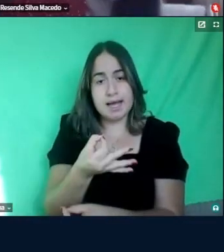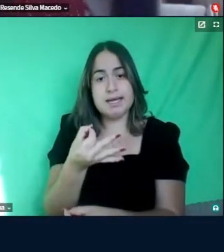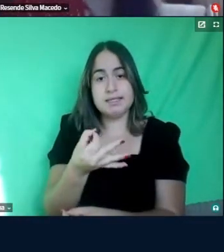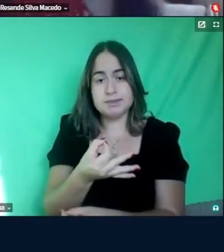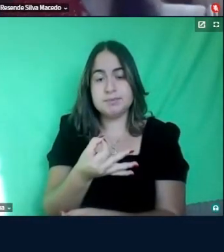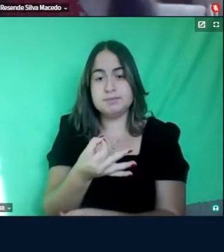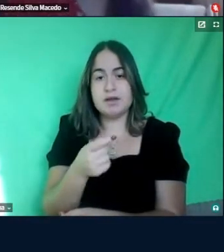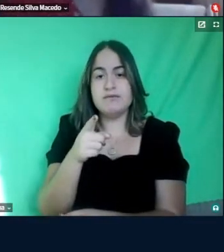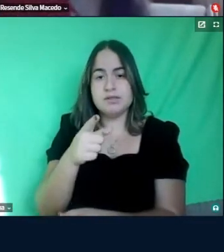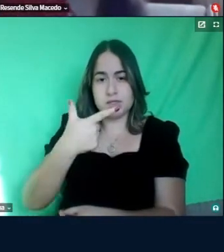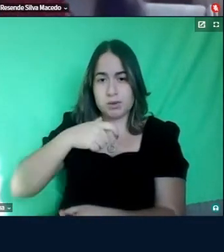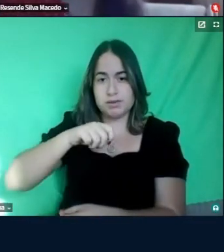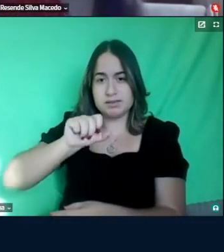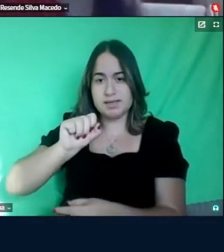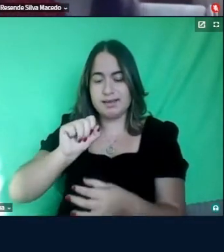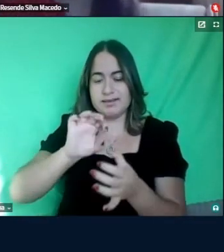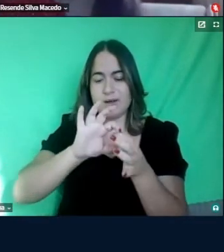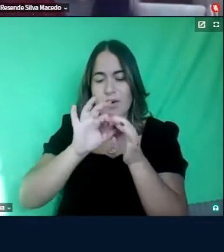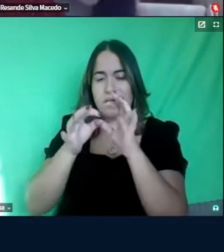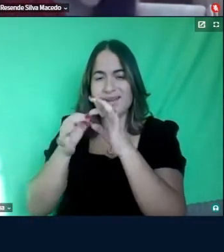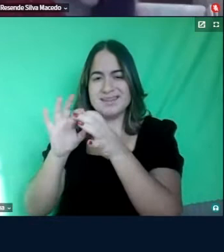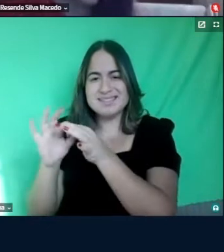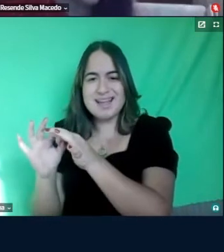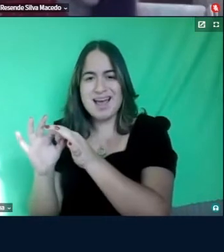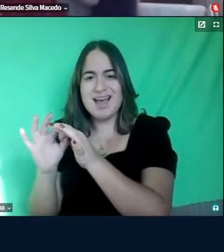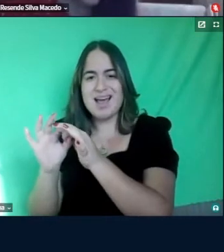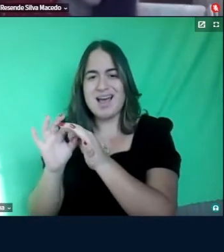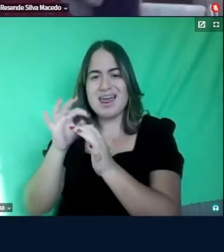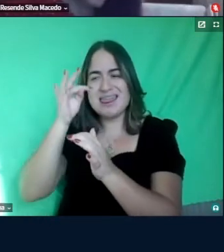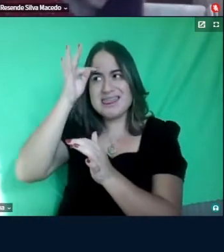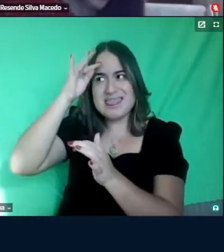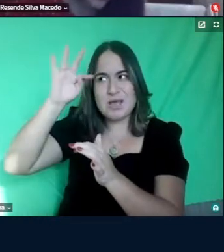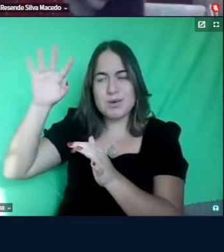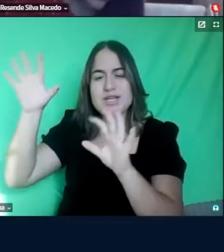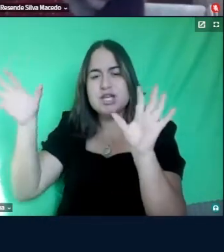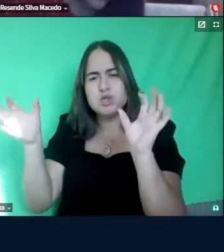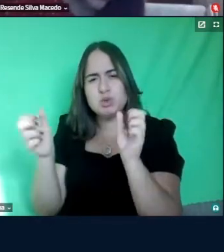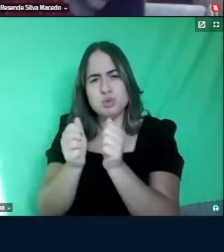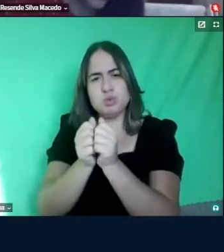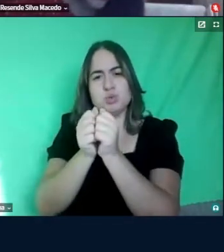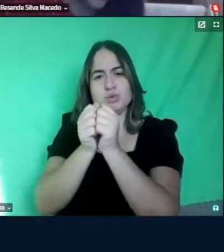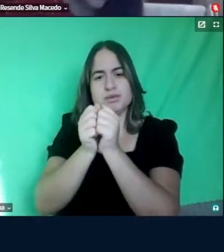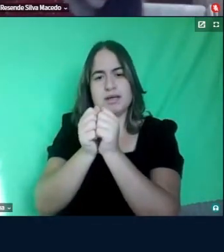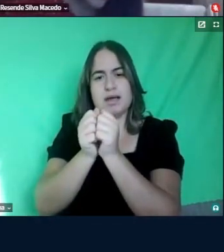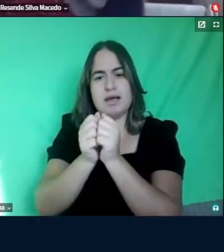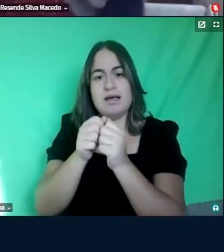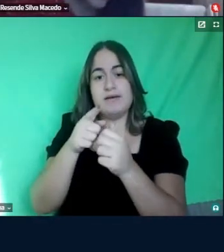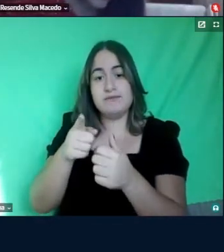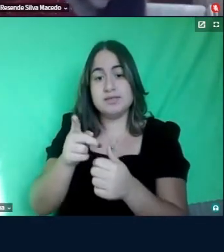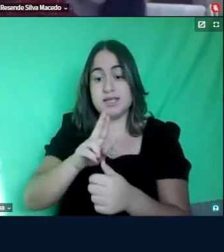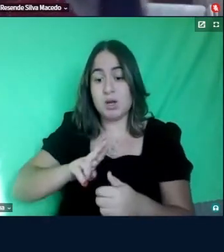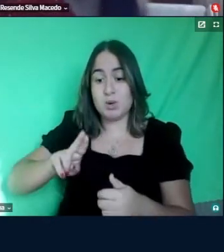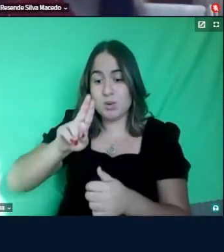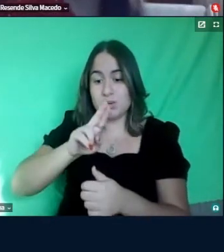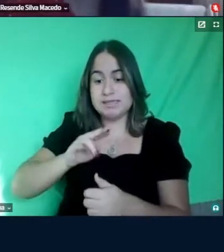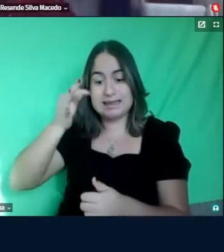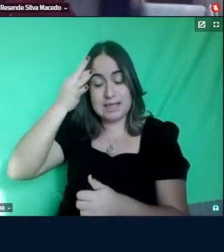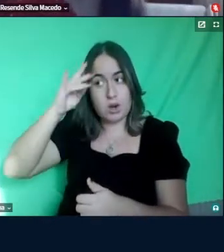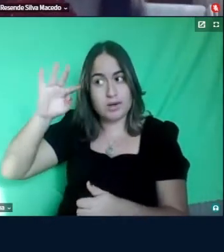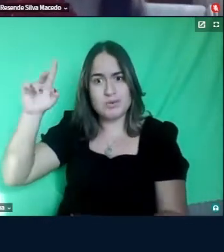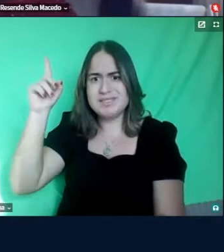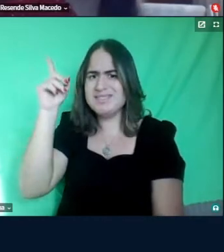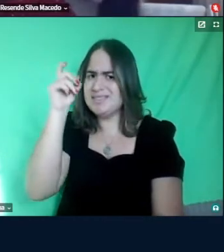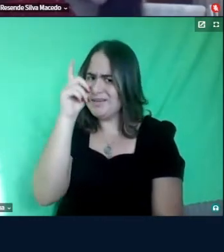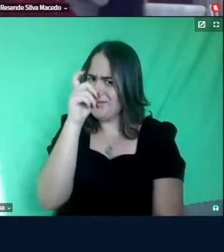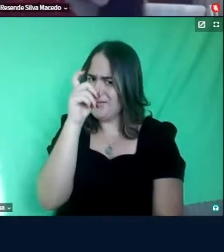você consegue articular as teorias que você traz, né, e você, assim, evoca teóricos difíceis, né, e